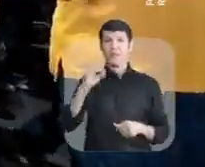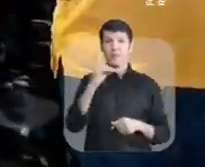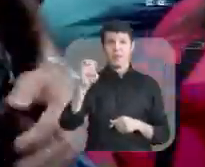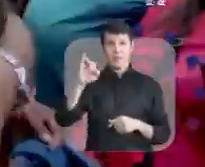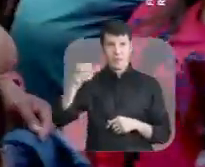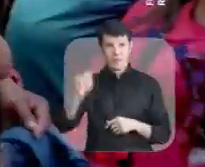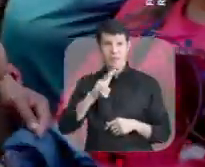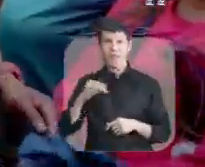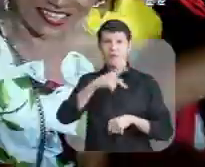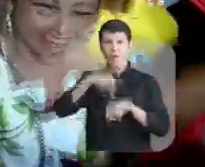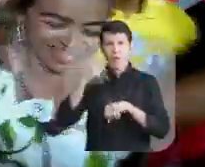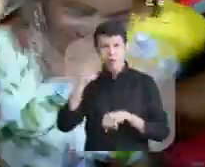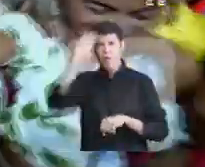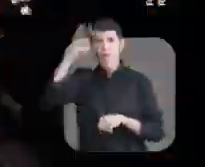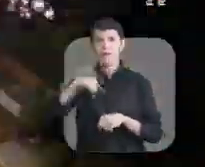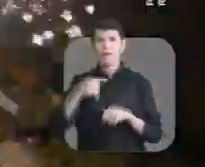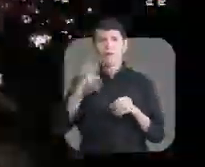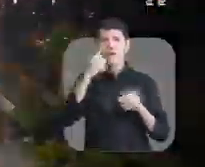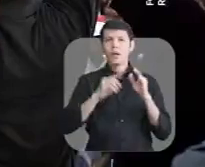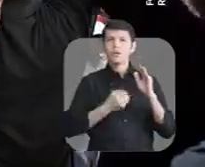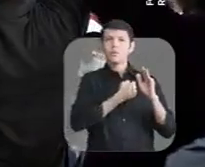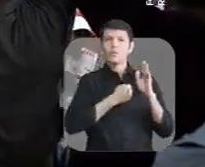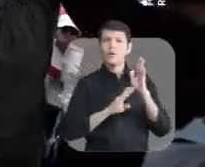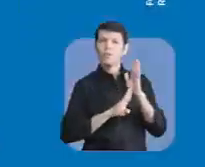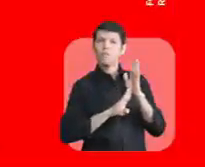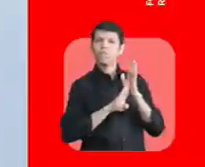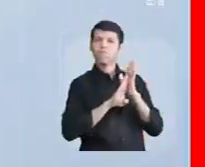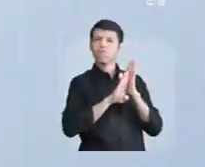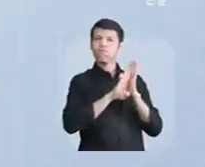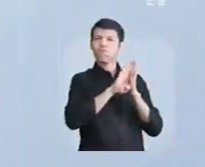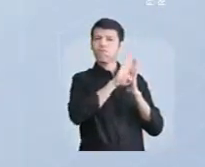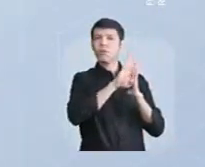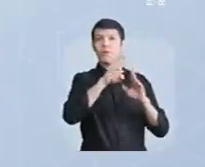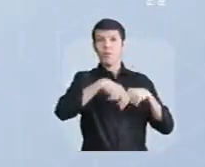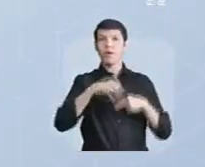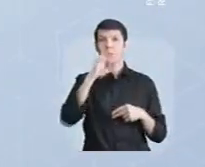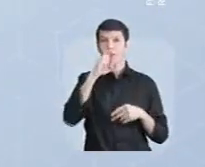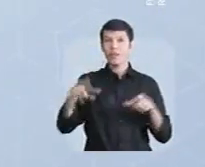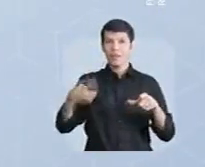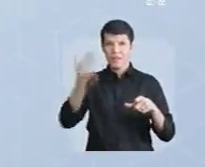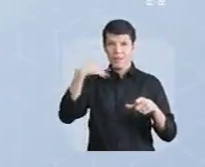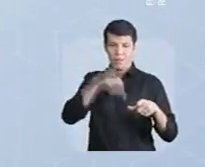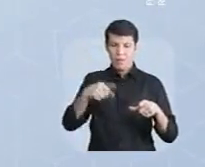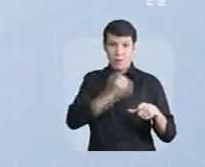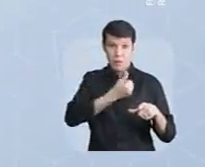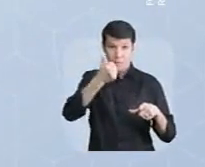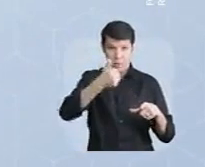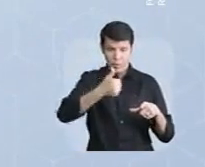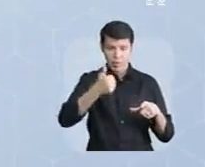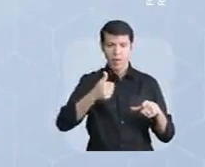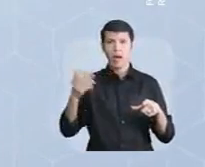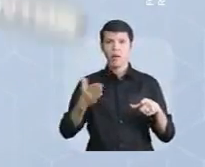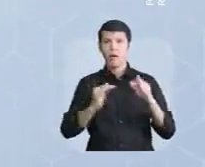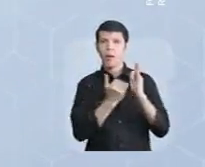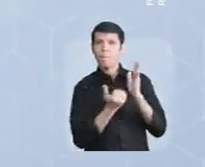Ideia, um dos mais importantes do país, confirma Dudu, mas que dobrou o número de votos do primeiro turno E já está